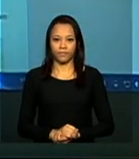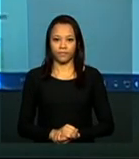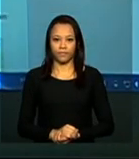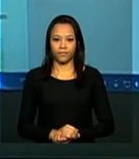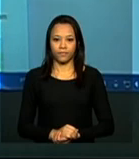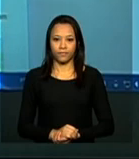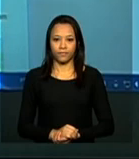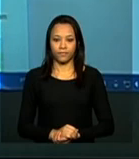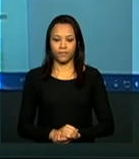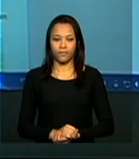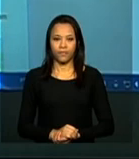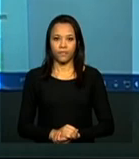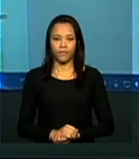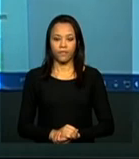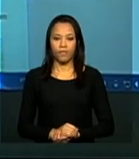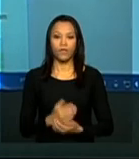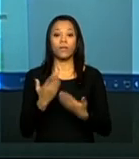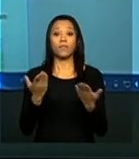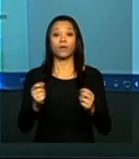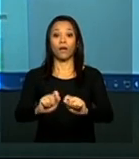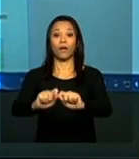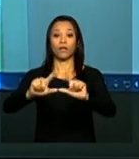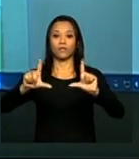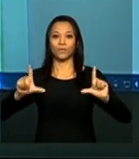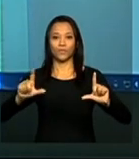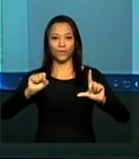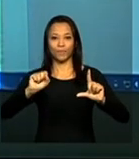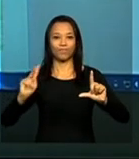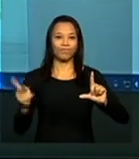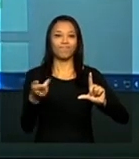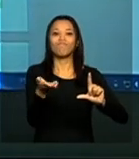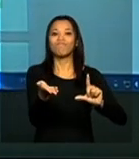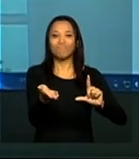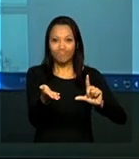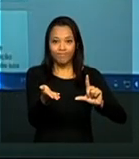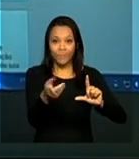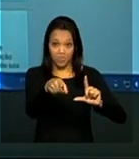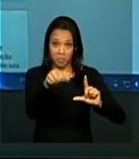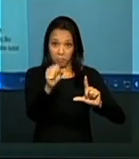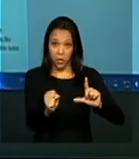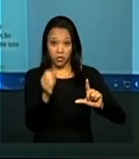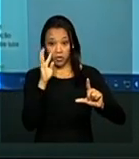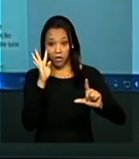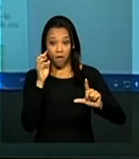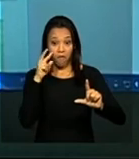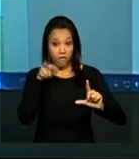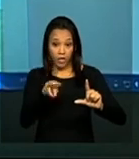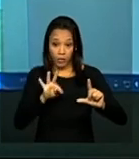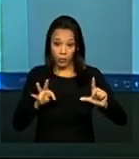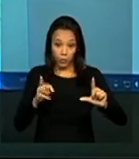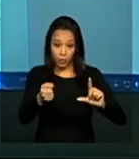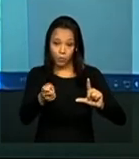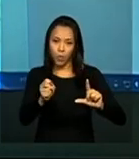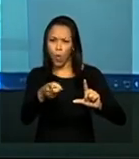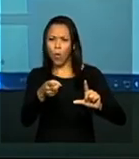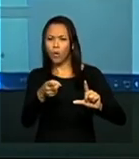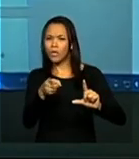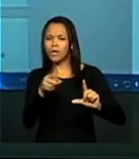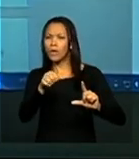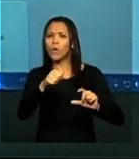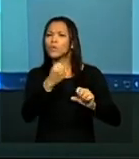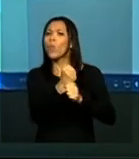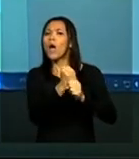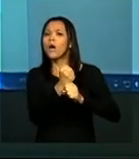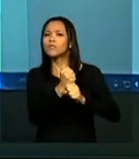E aí, aparecem também os fatos. Então, você pode ou ver tudo, ou ir direto naquele ano para fazer